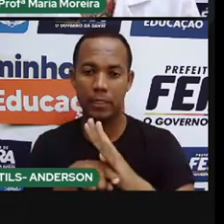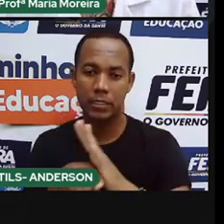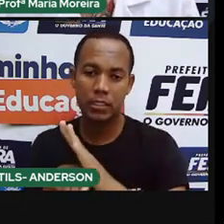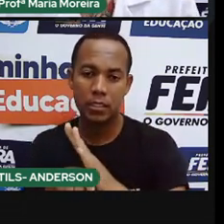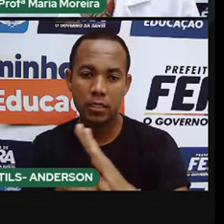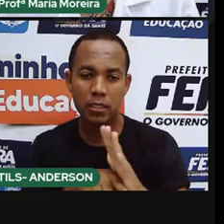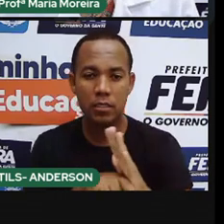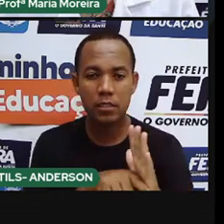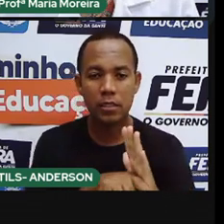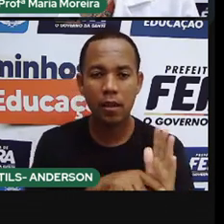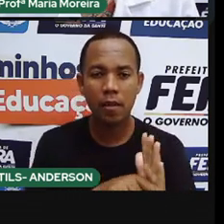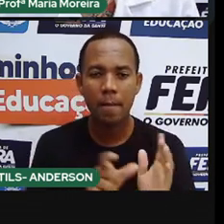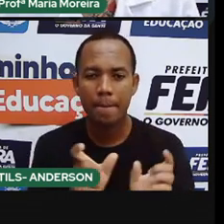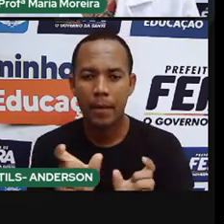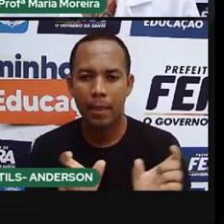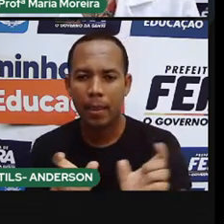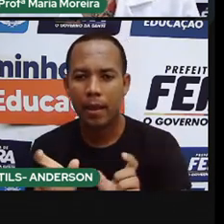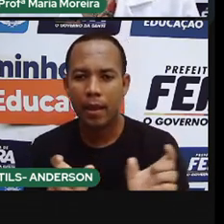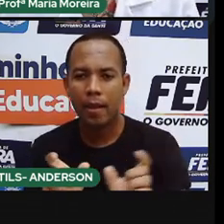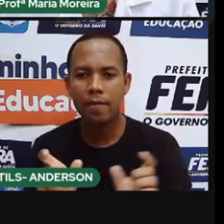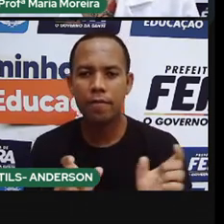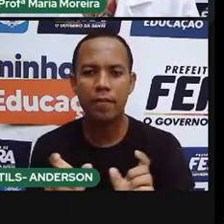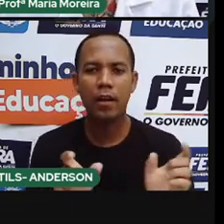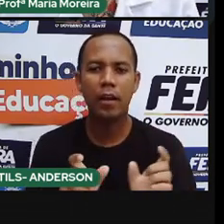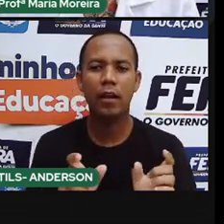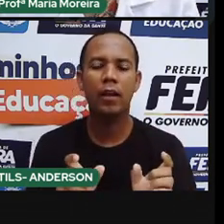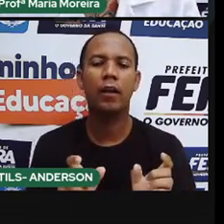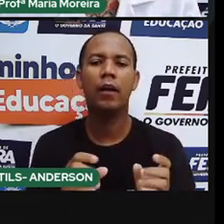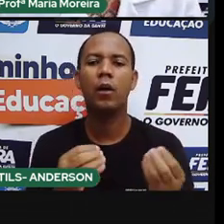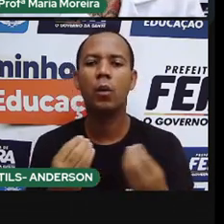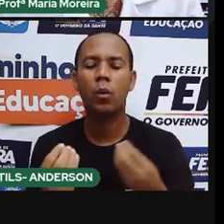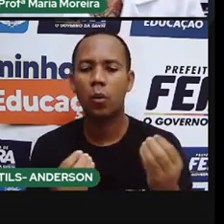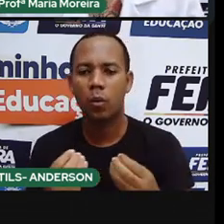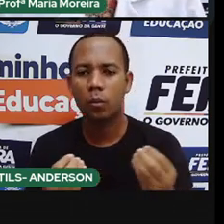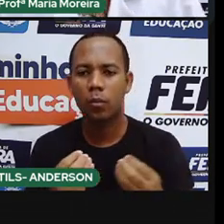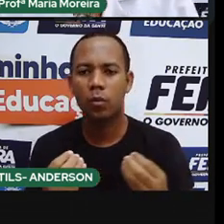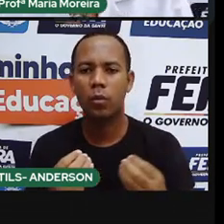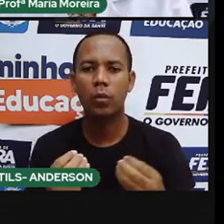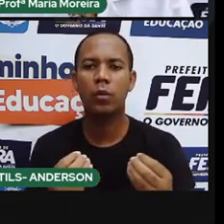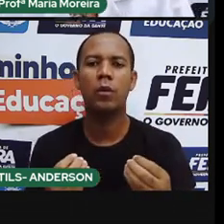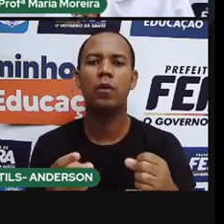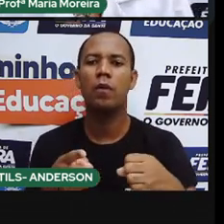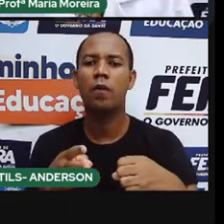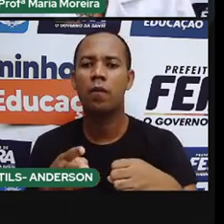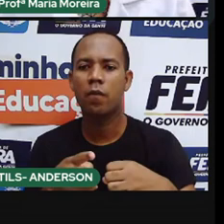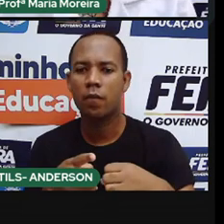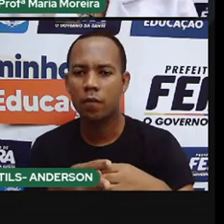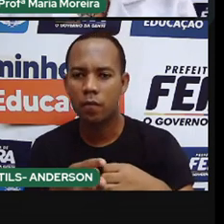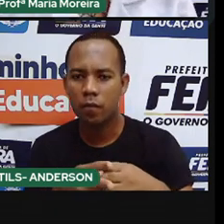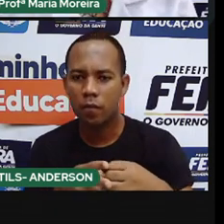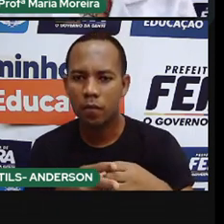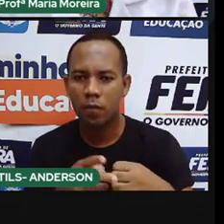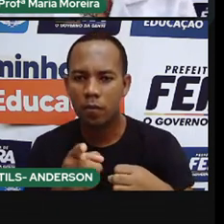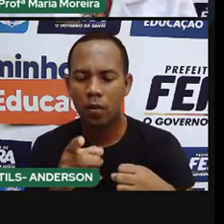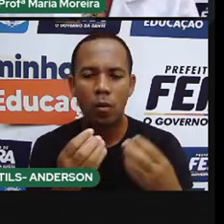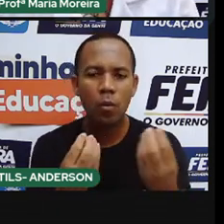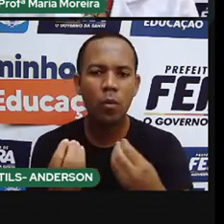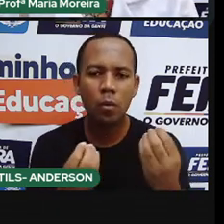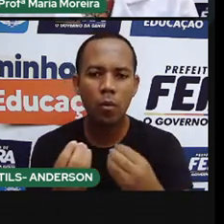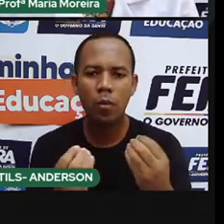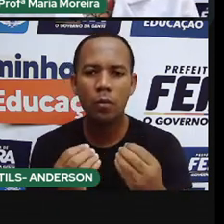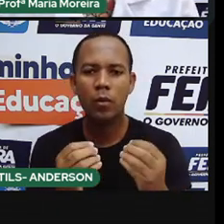sobre algumas palavras do nosso vocabulário que são de origem indígena. Lembrando que, tá? Essa atividade,